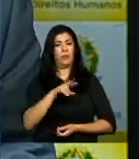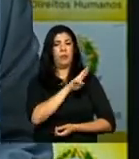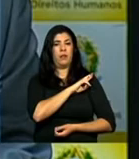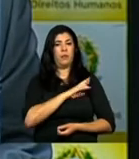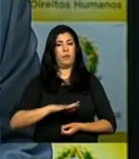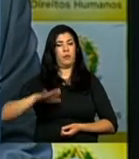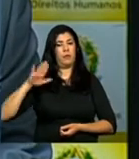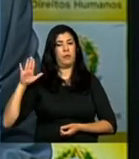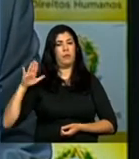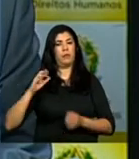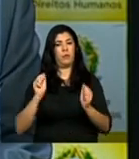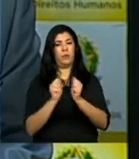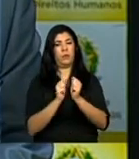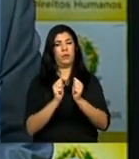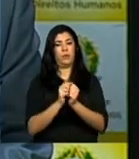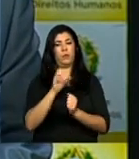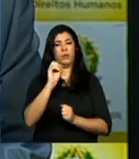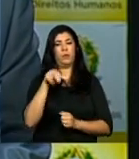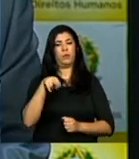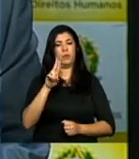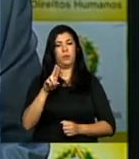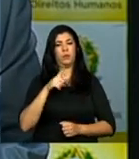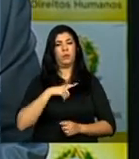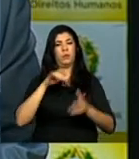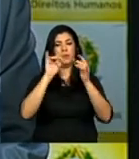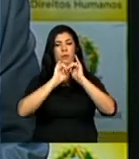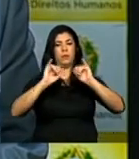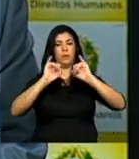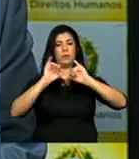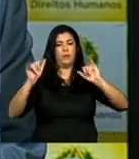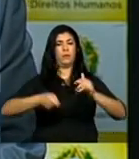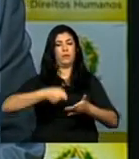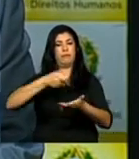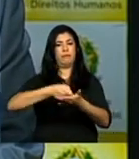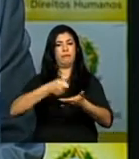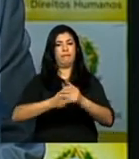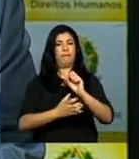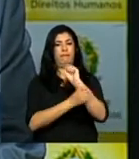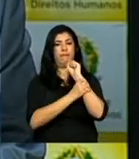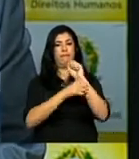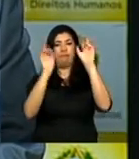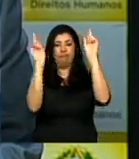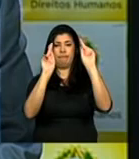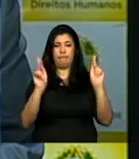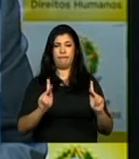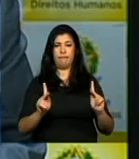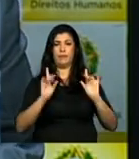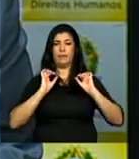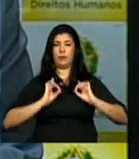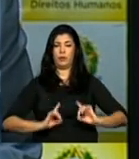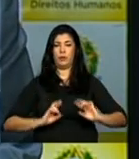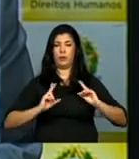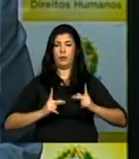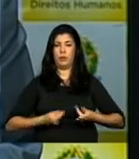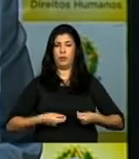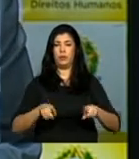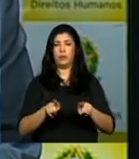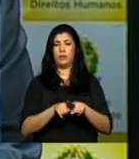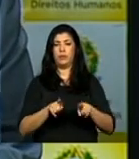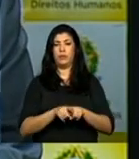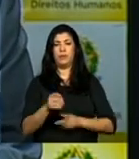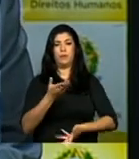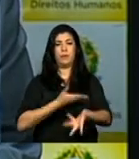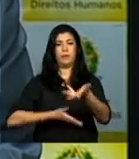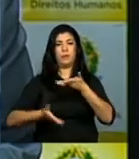enquanto nações unidas como a promoção da garantia da paz, da segurança, dos direitos humanos e do